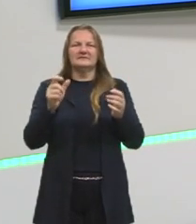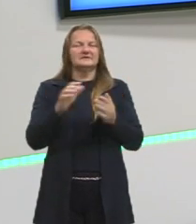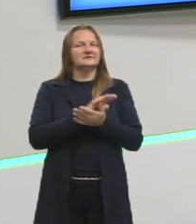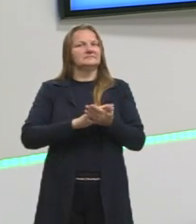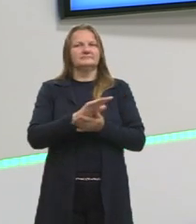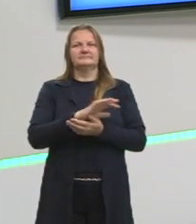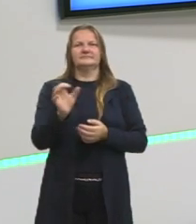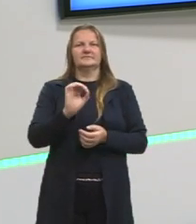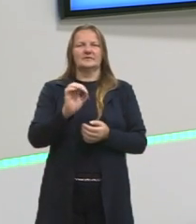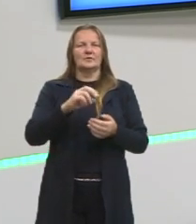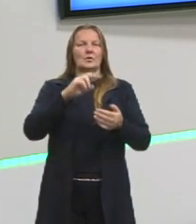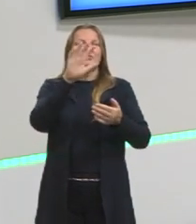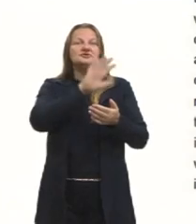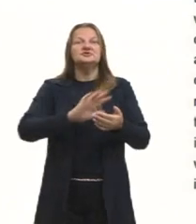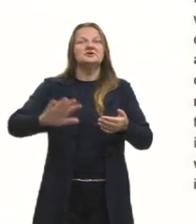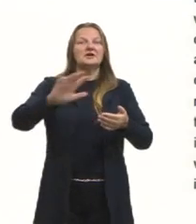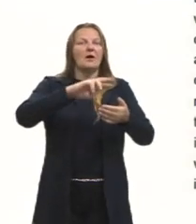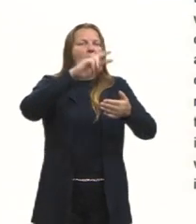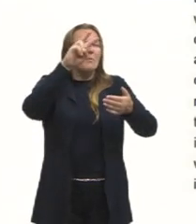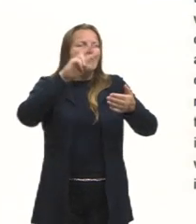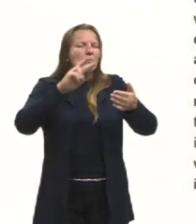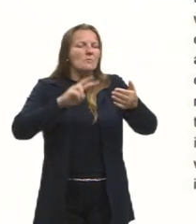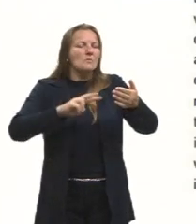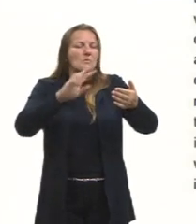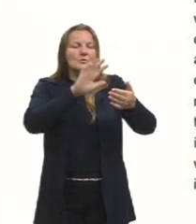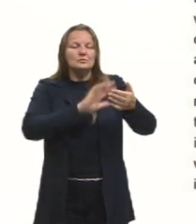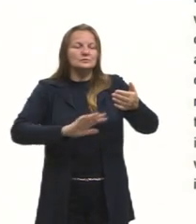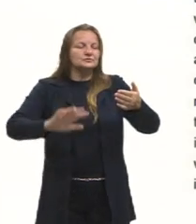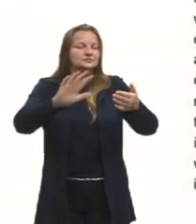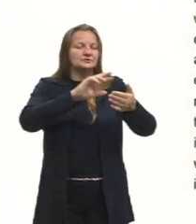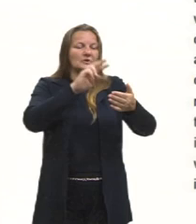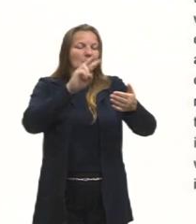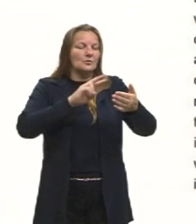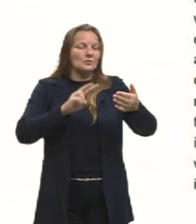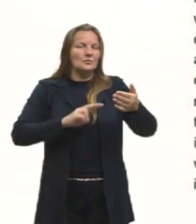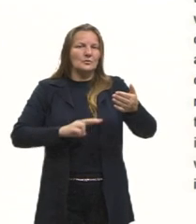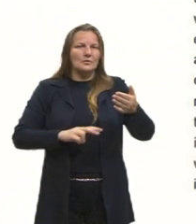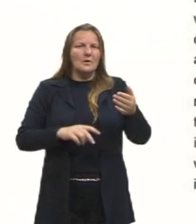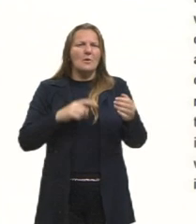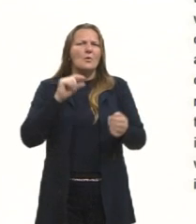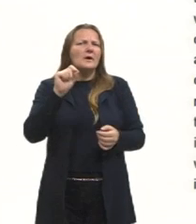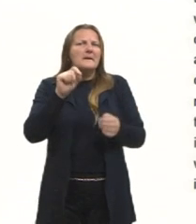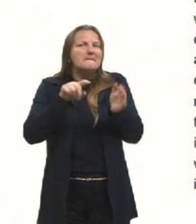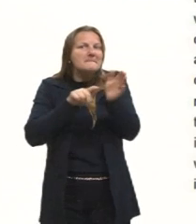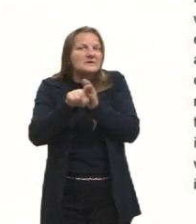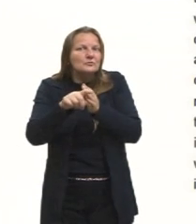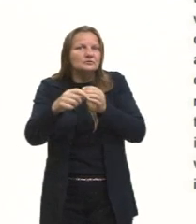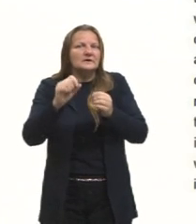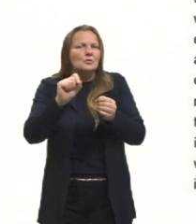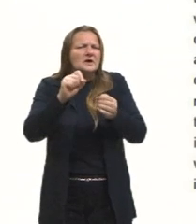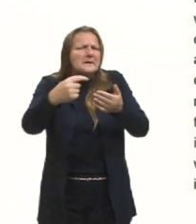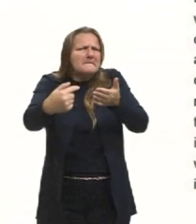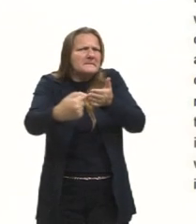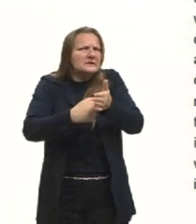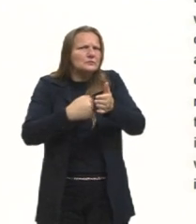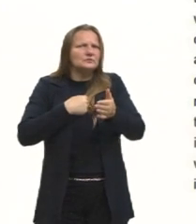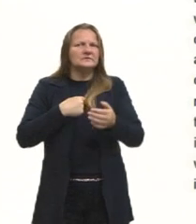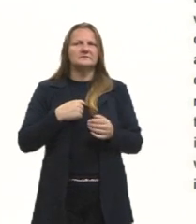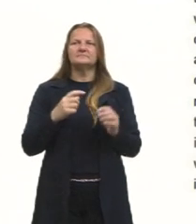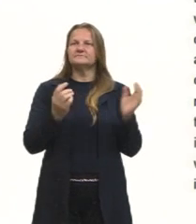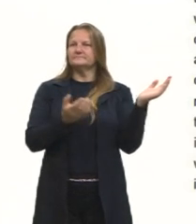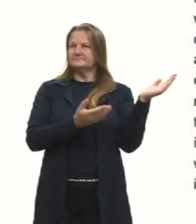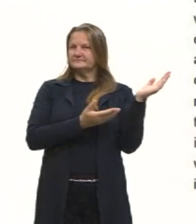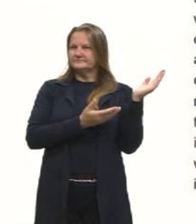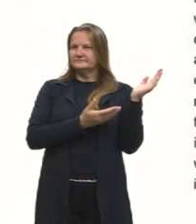a tradução. O que a gente faz? A gente dá uma olhadinha na pergunta que a gente tem ali. Então, olha lá, vamos para a pergunta.